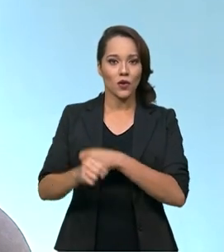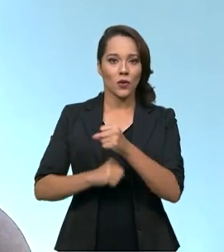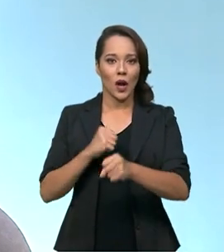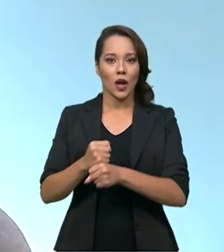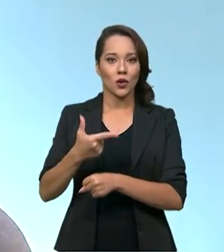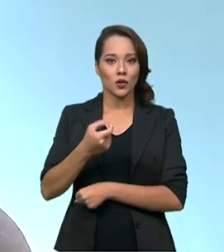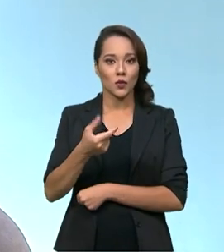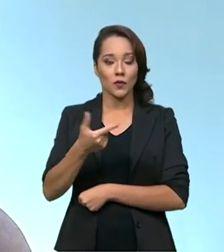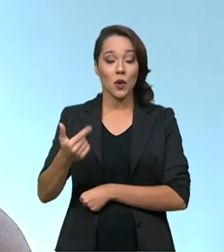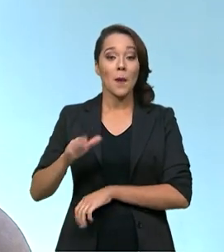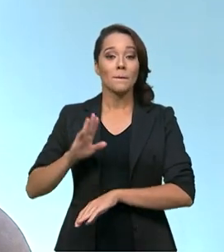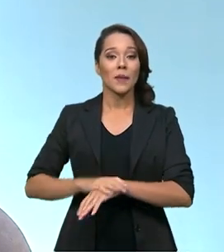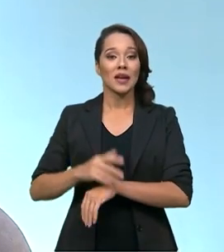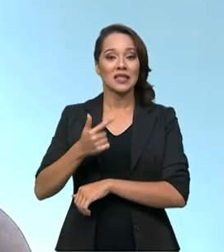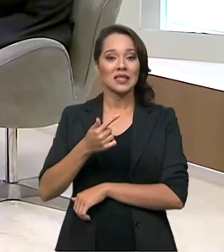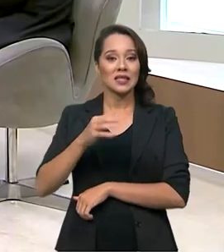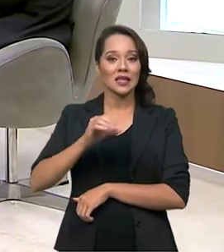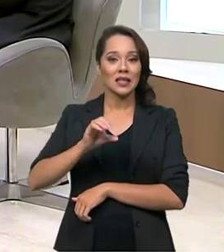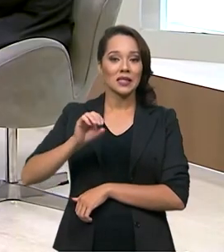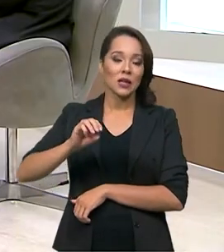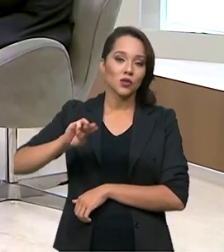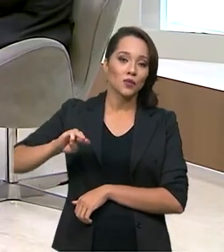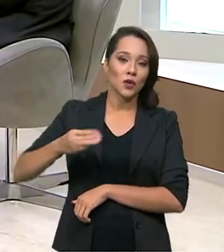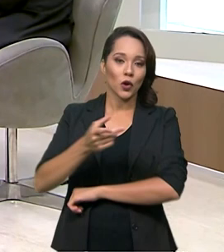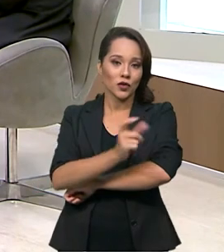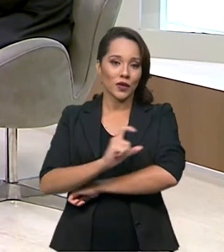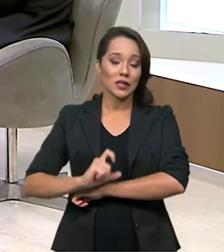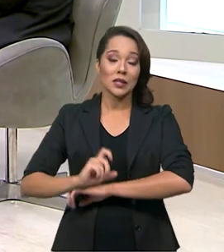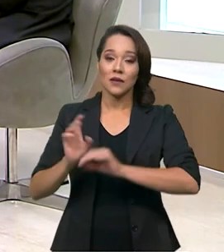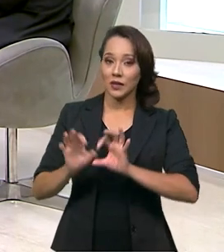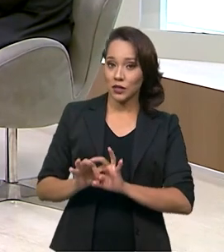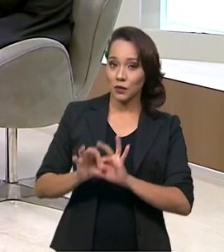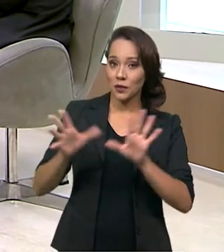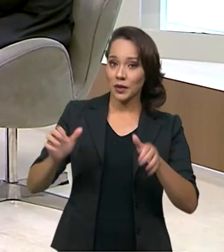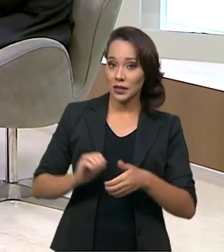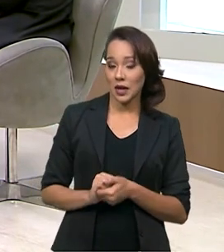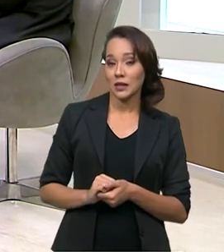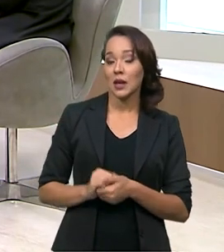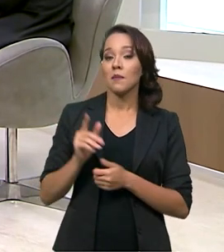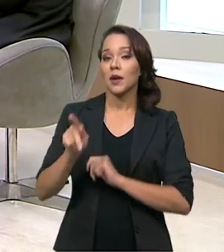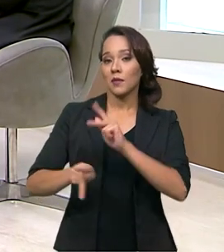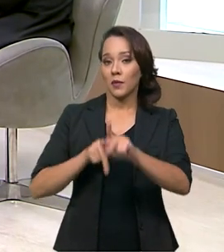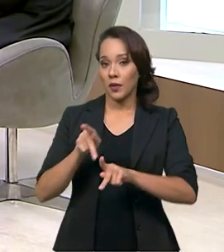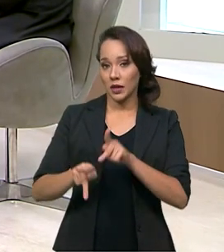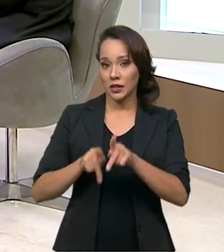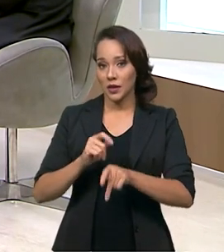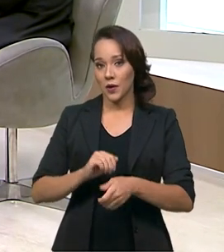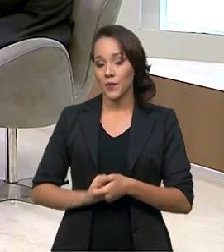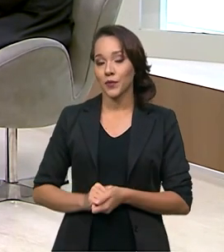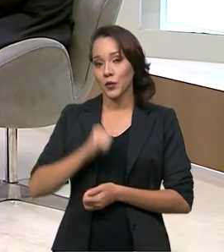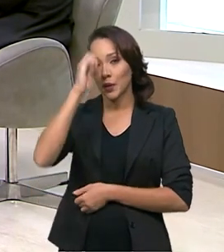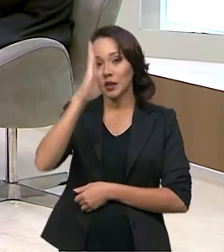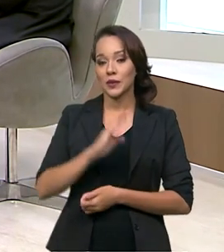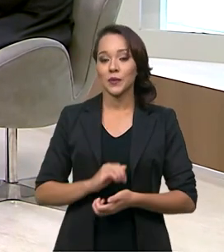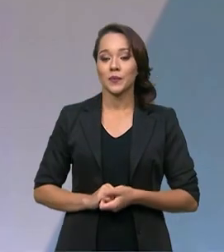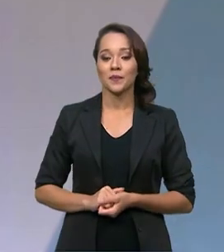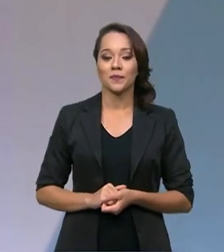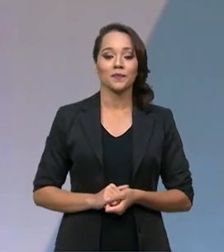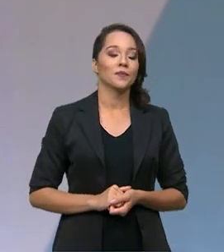2022, mais de 700 milhões de doses que serão disponibilizadas para a população brasileira.